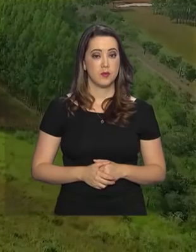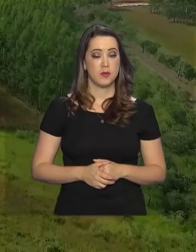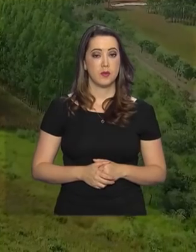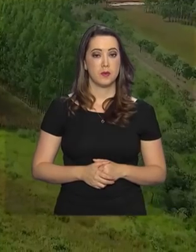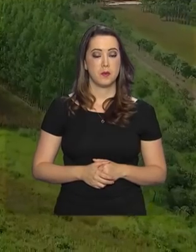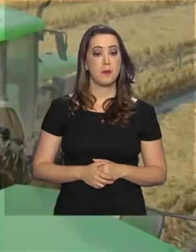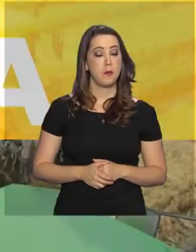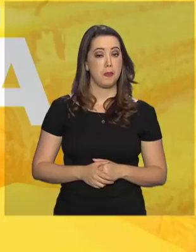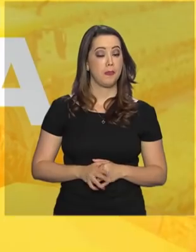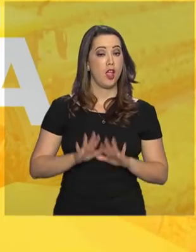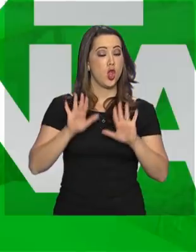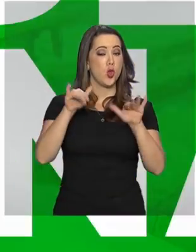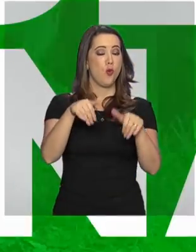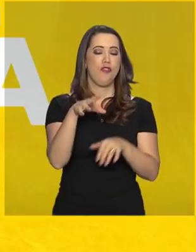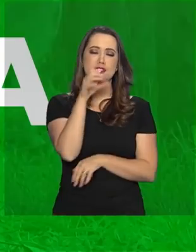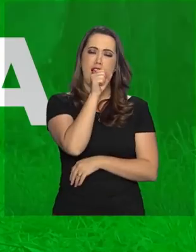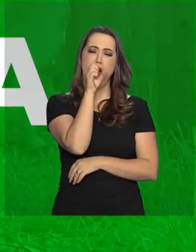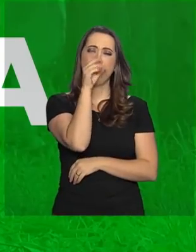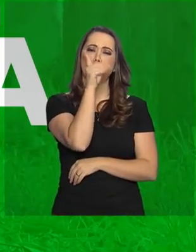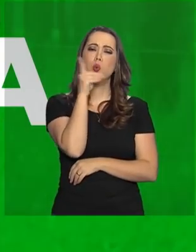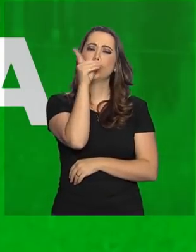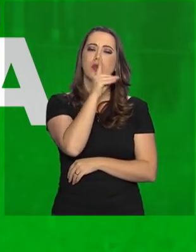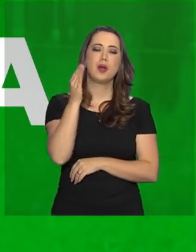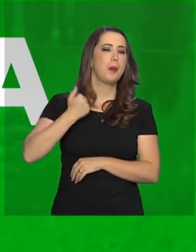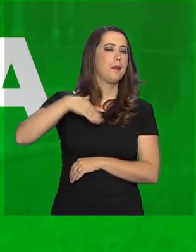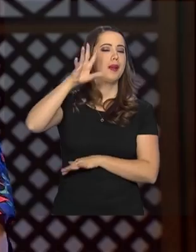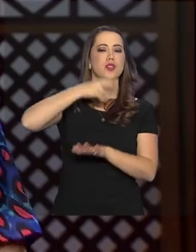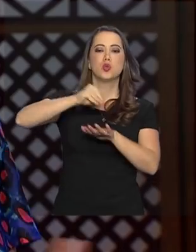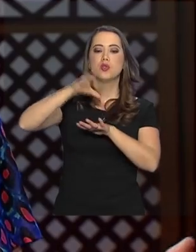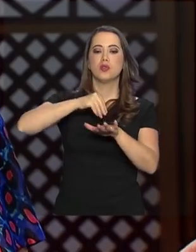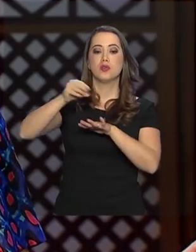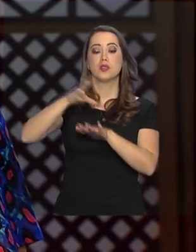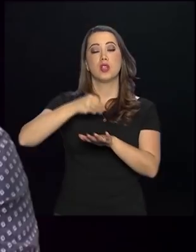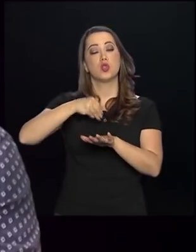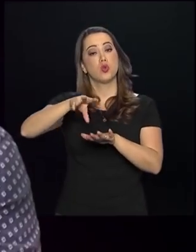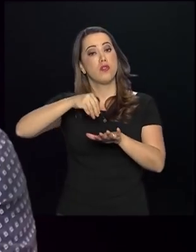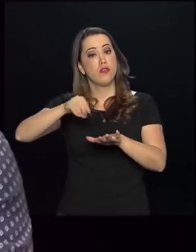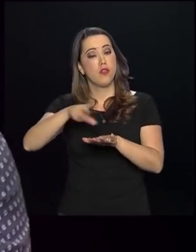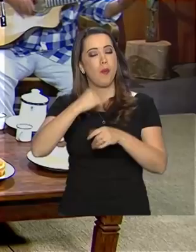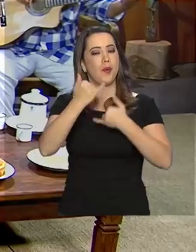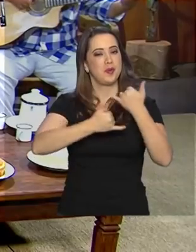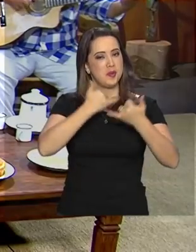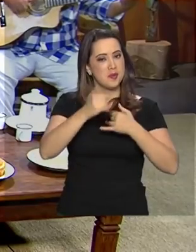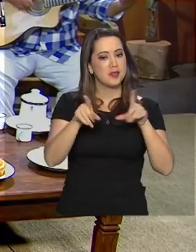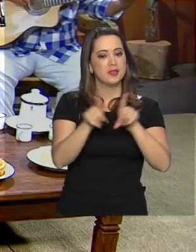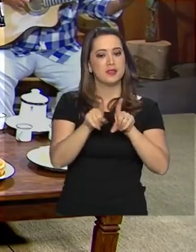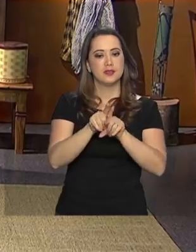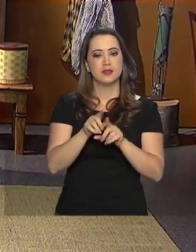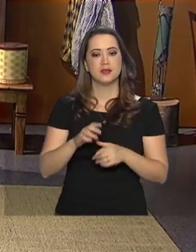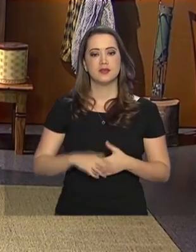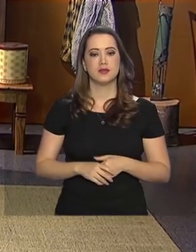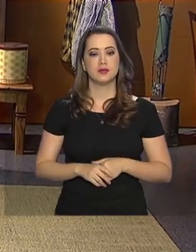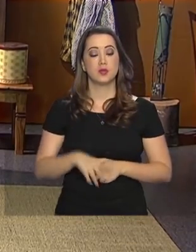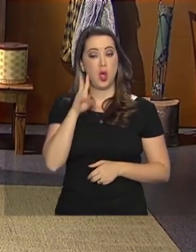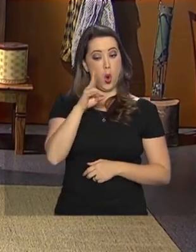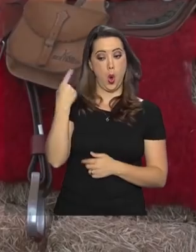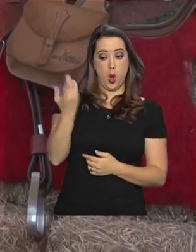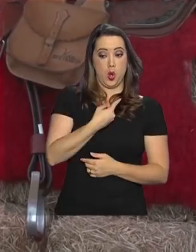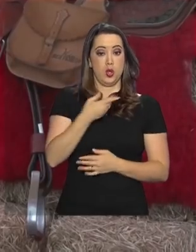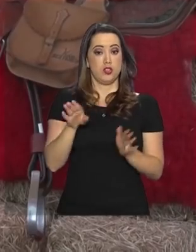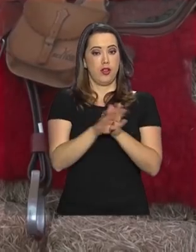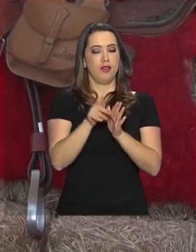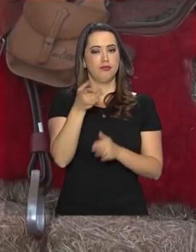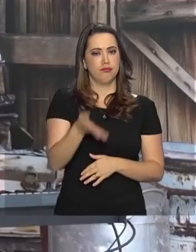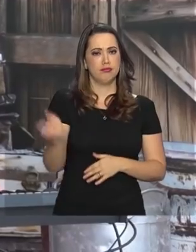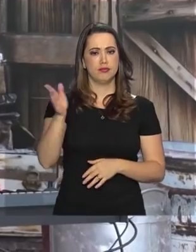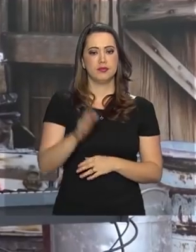E no fim de semana, muito mais novidades com informação e diversão. Olha só de onde nós chegamos.